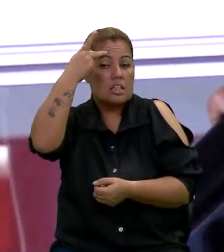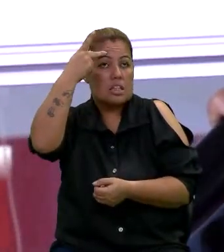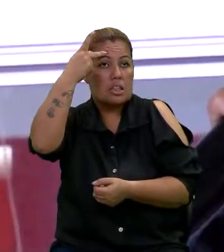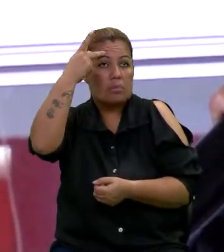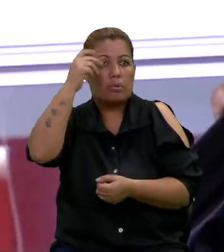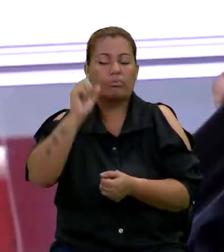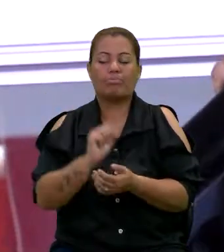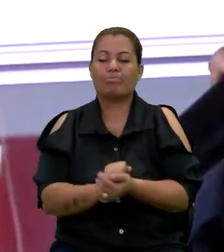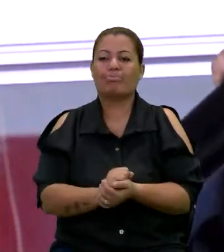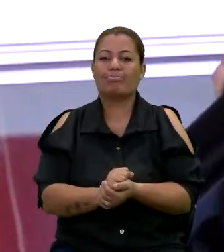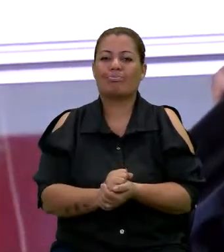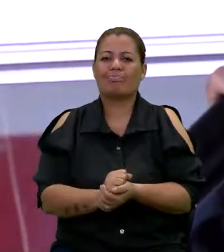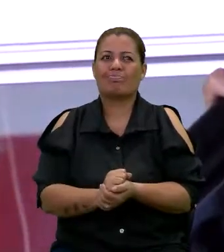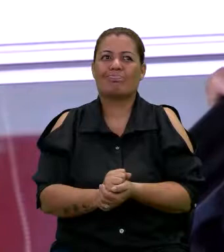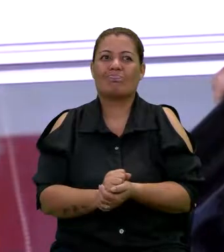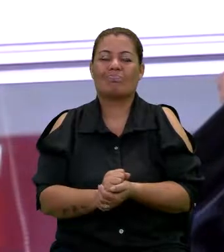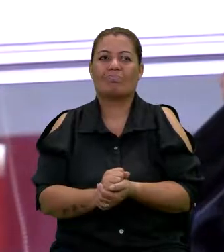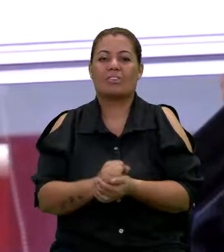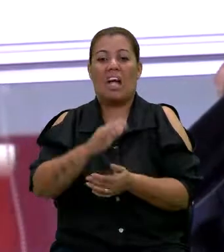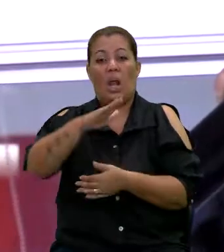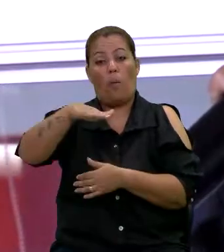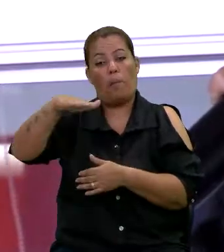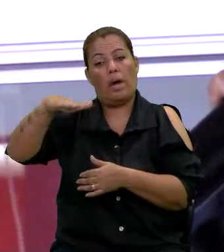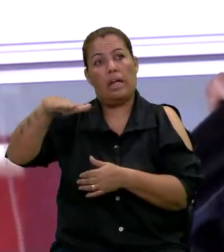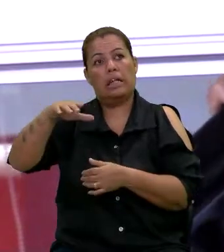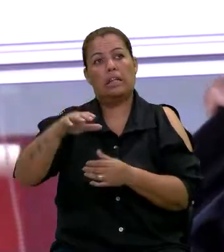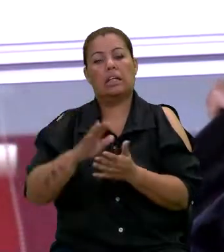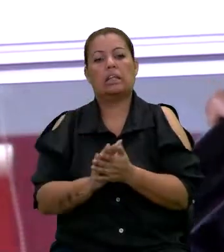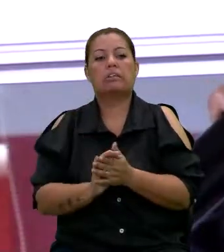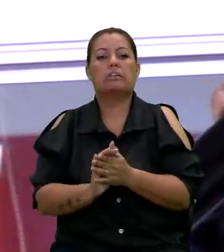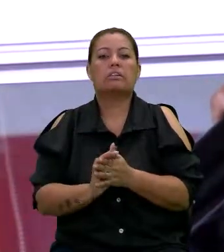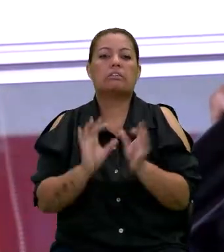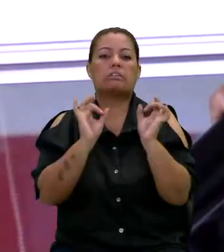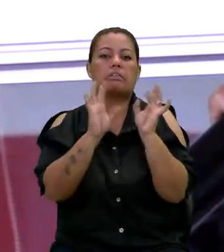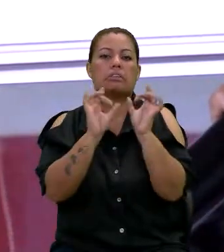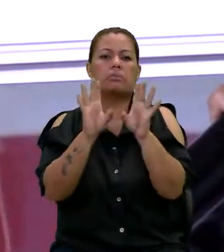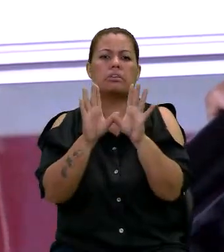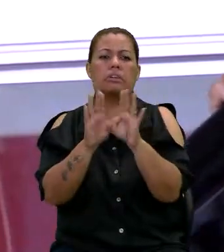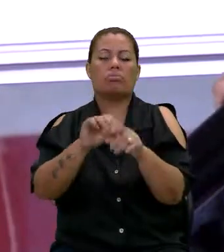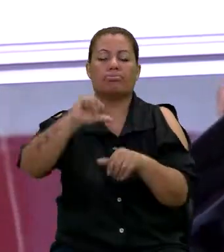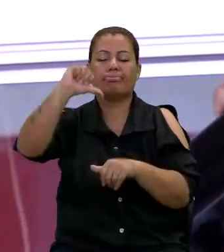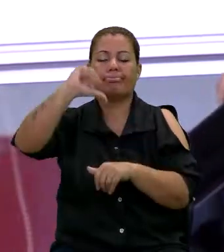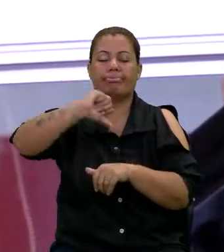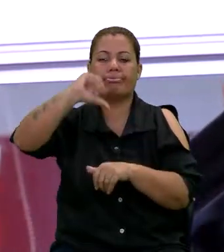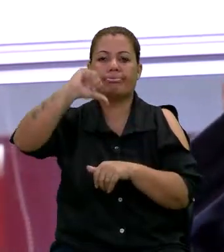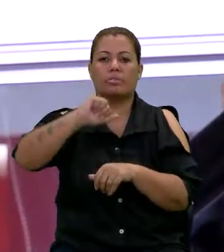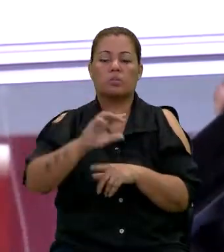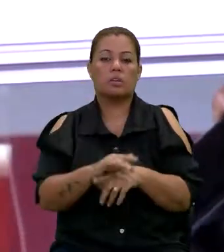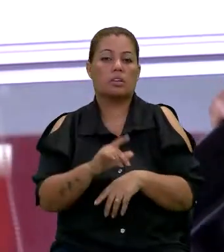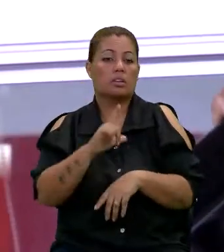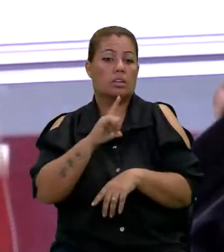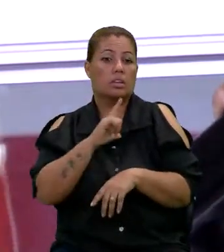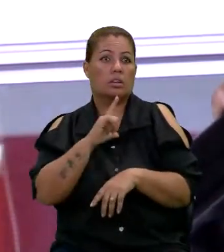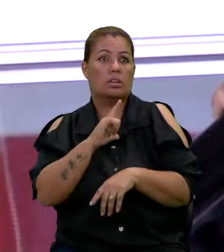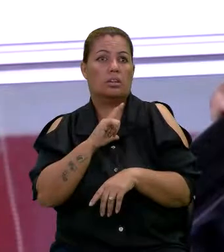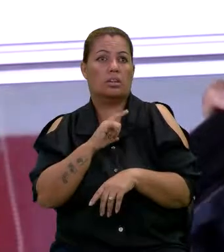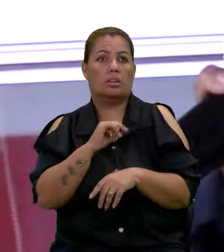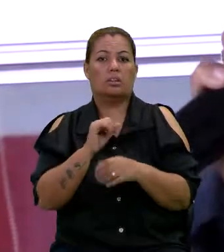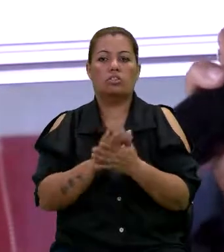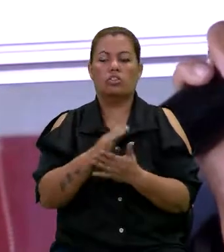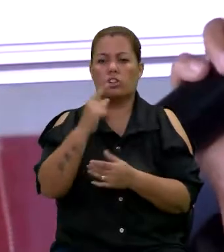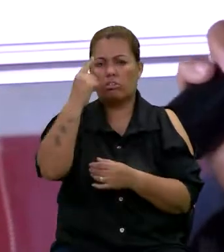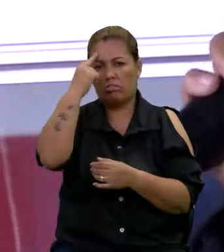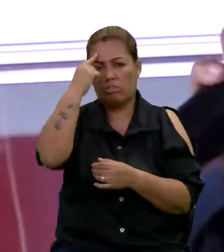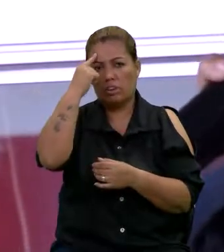era, sim, uma criança excepcional, severa. Eu tinha consciência disso,